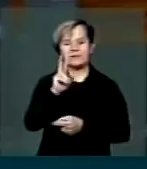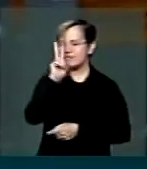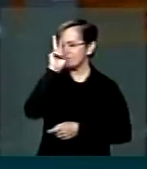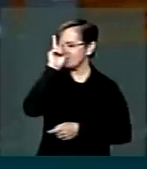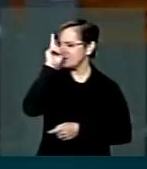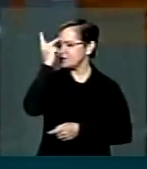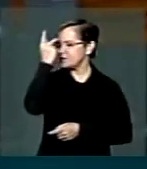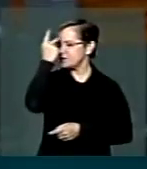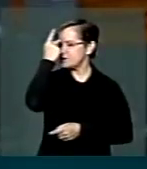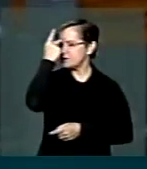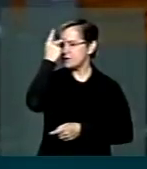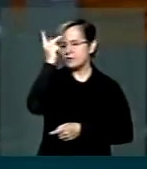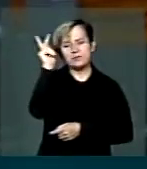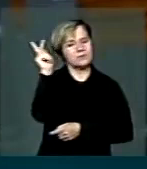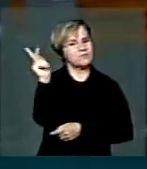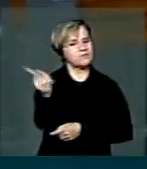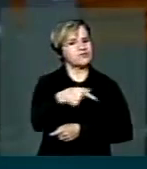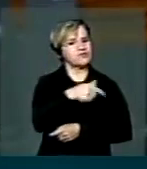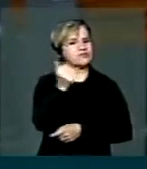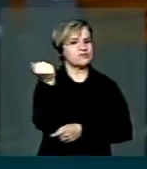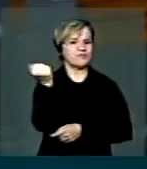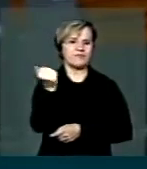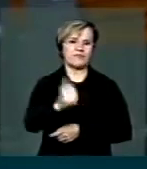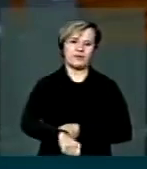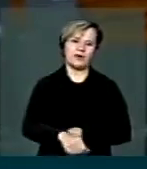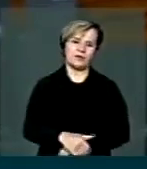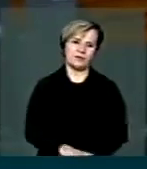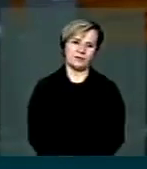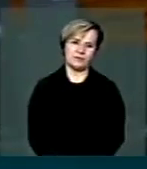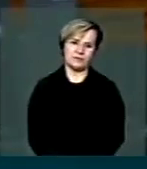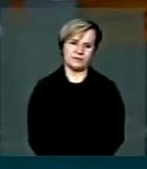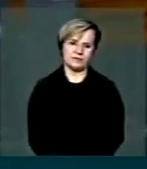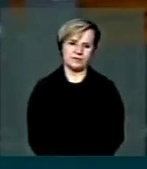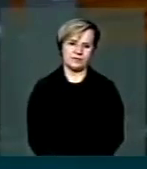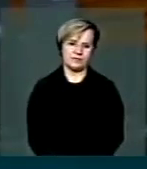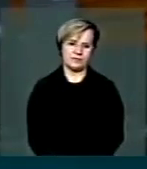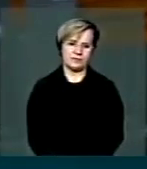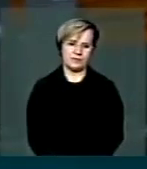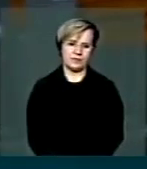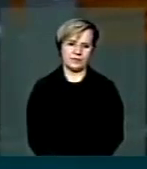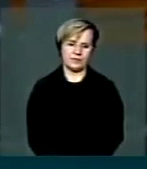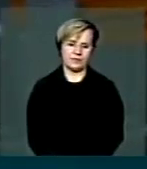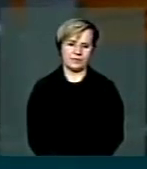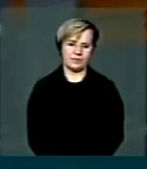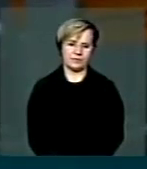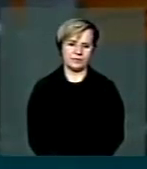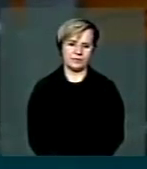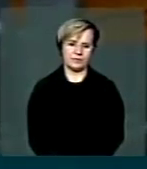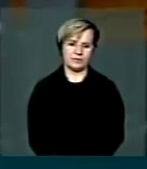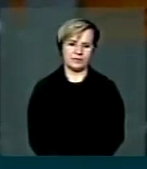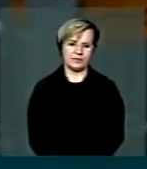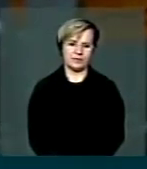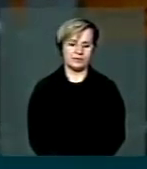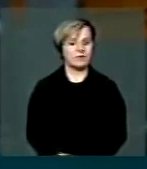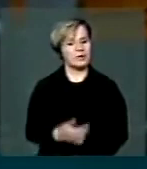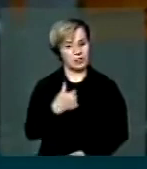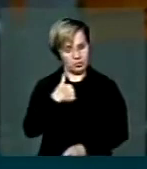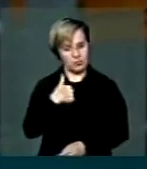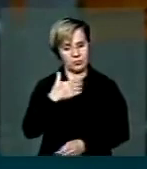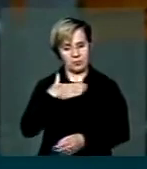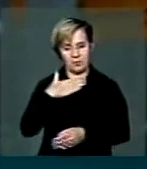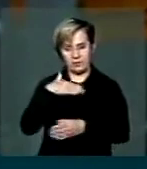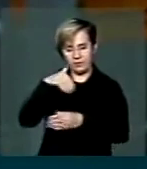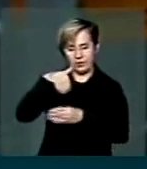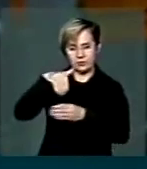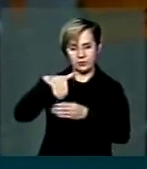precedentes. Diga-se de passagem que eu darei o meu voto